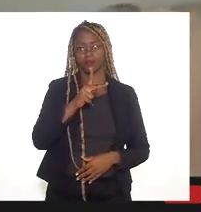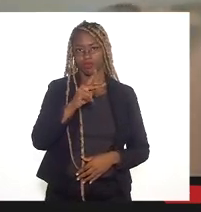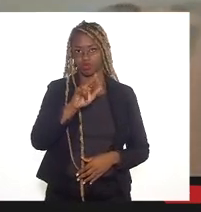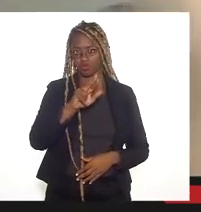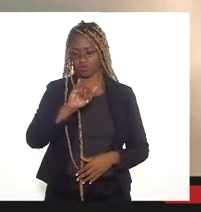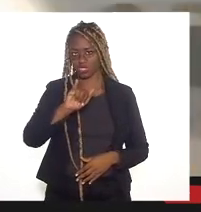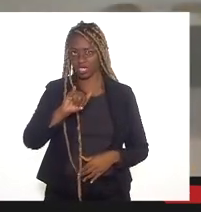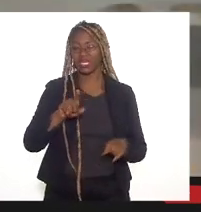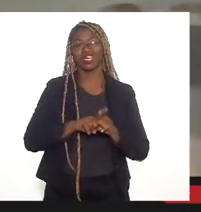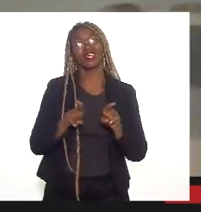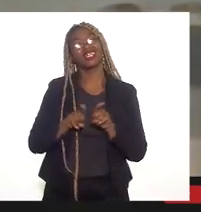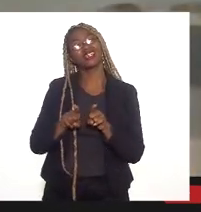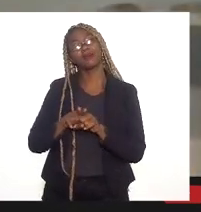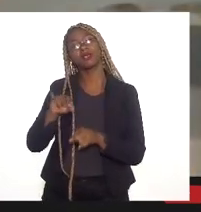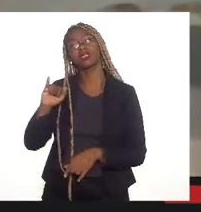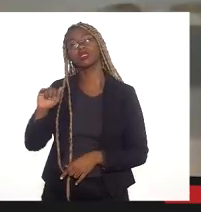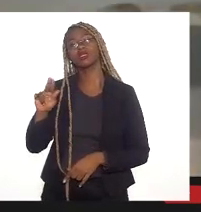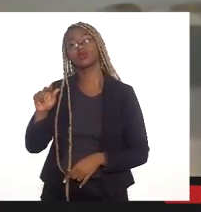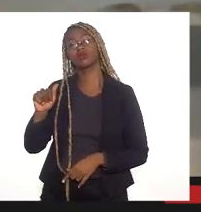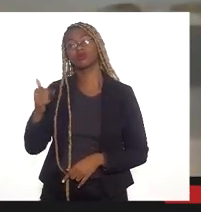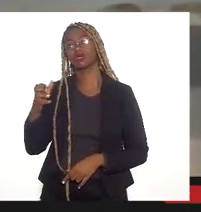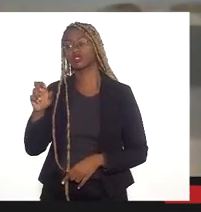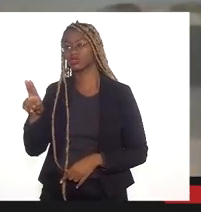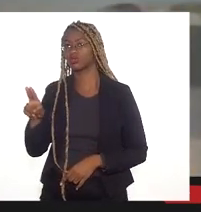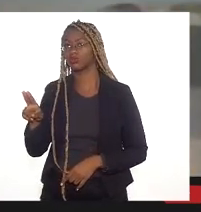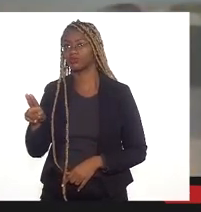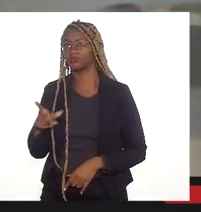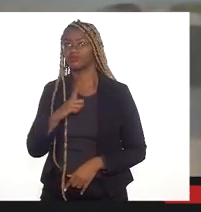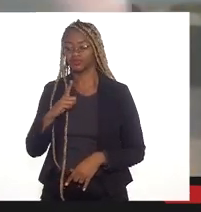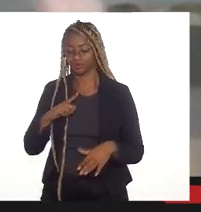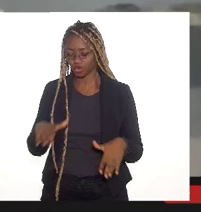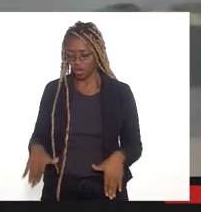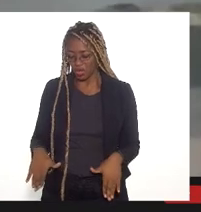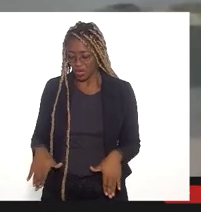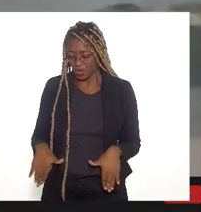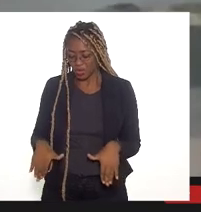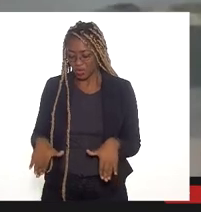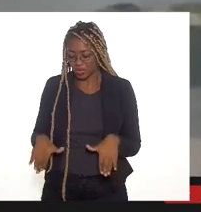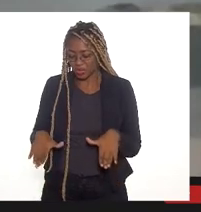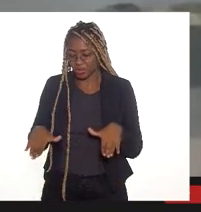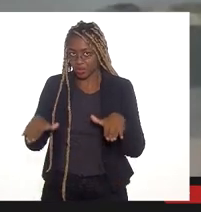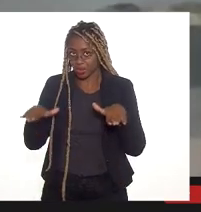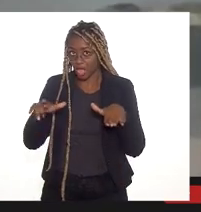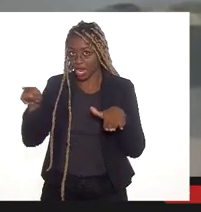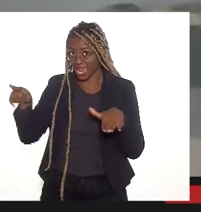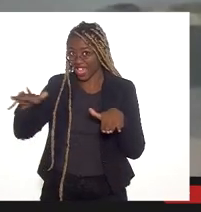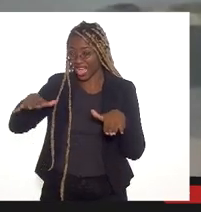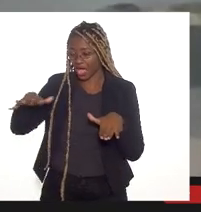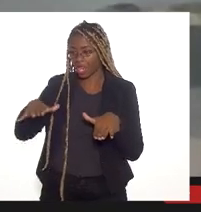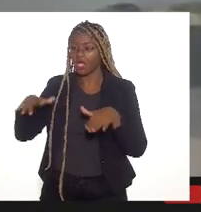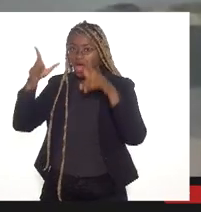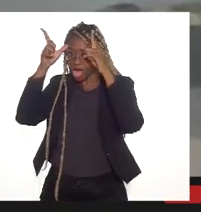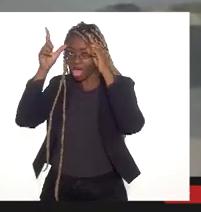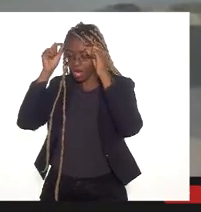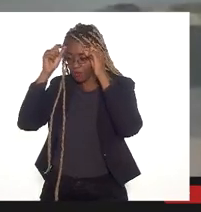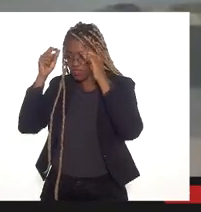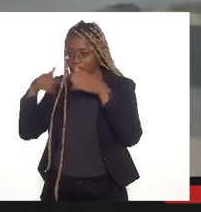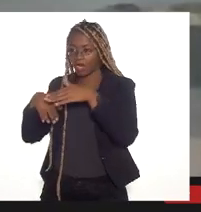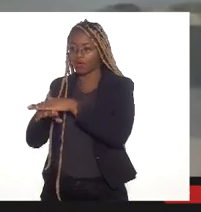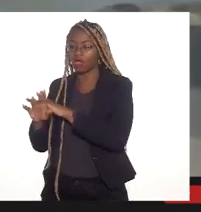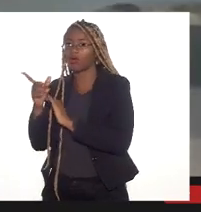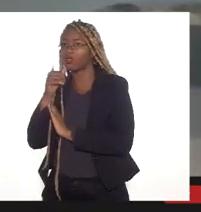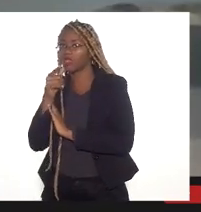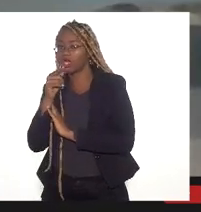descer uma onda de enchente, automaticamente o campo do bomba iria amortecer uma parte dessa vazão, o rio, ao